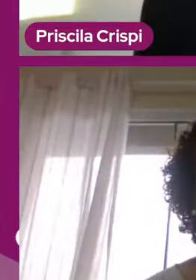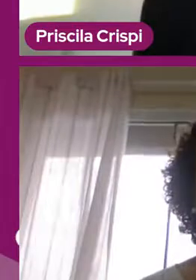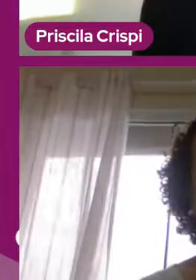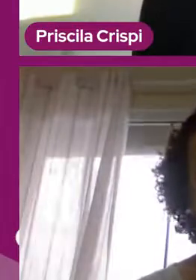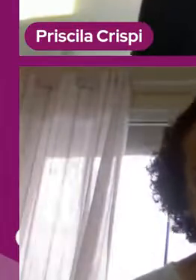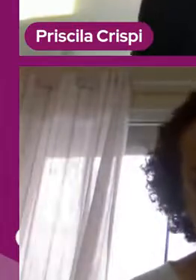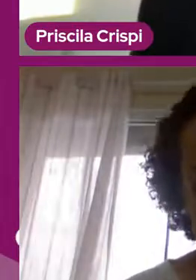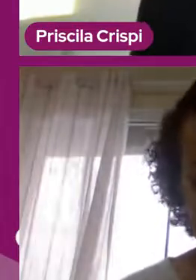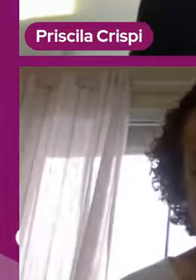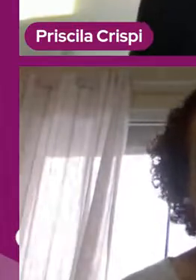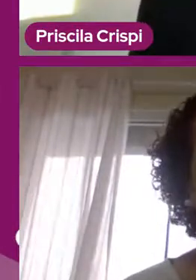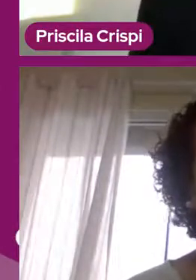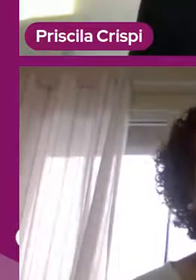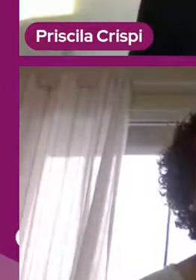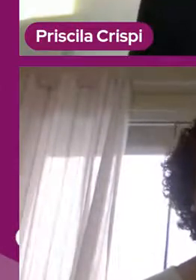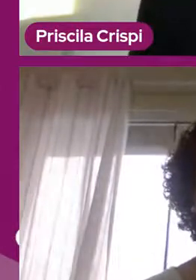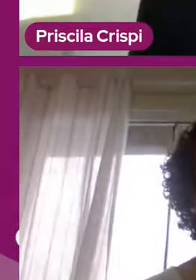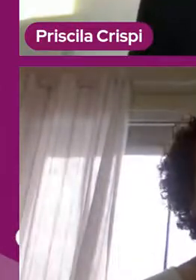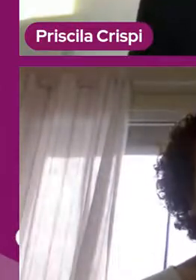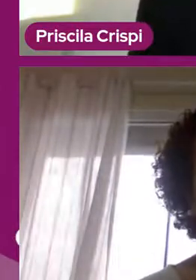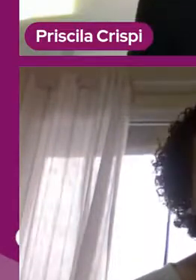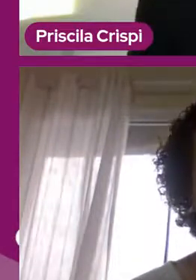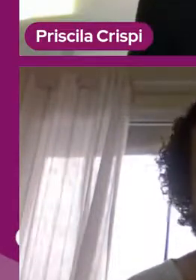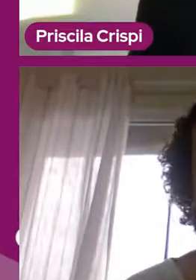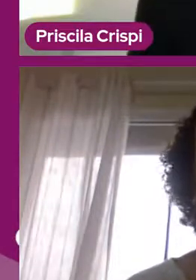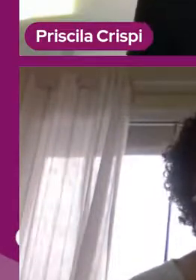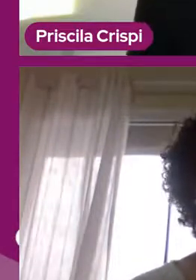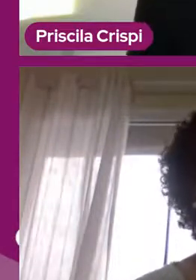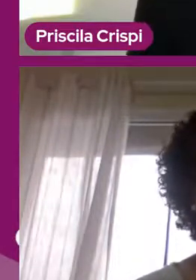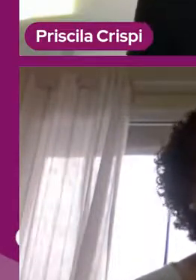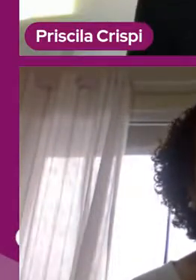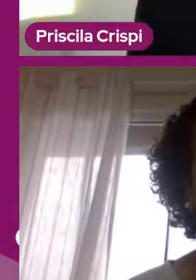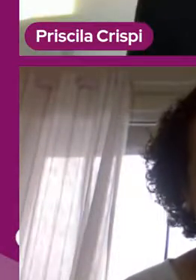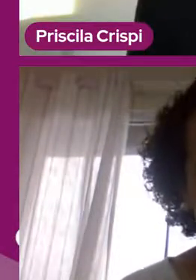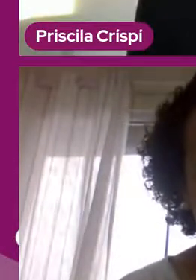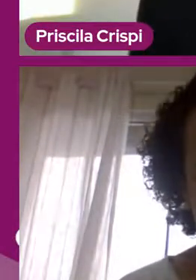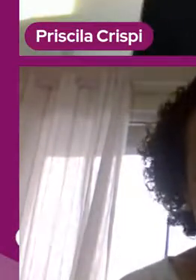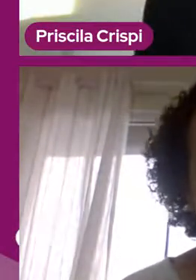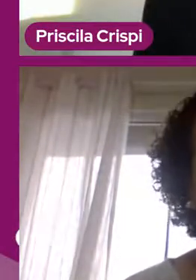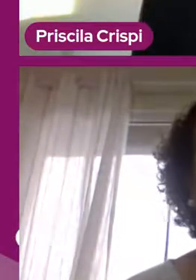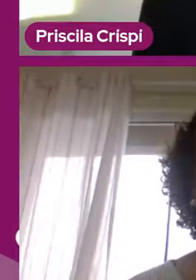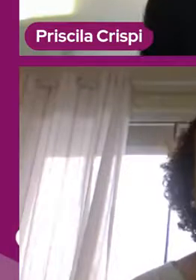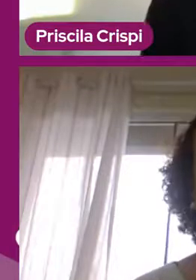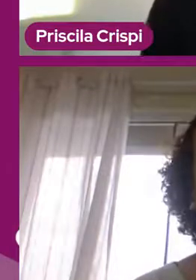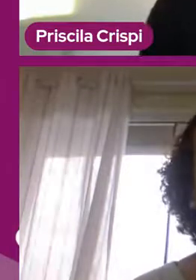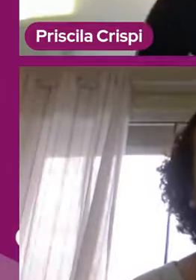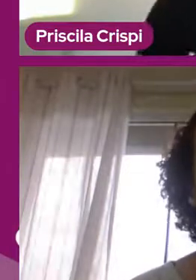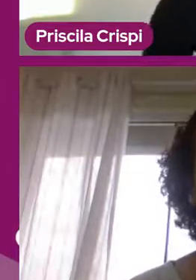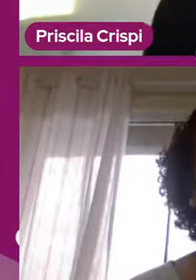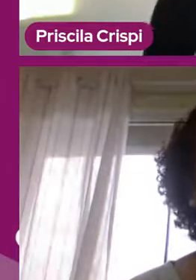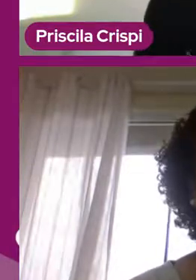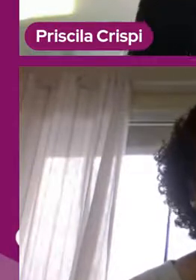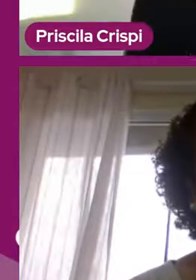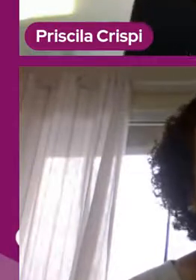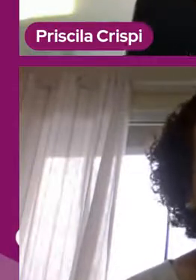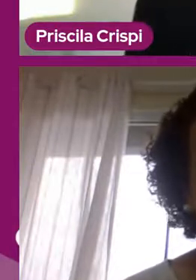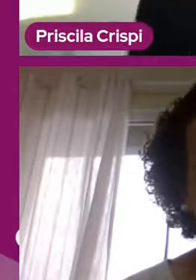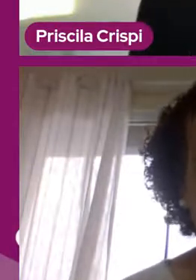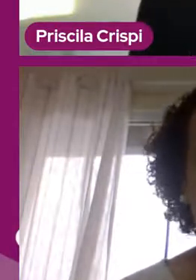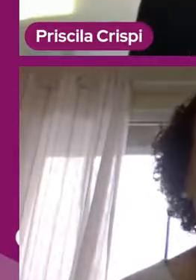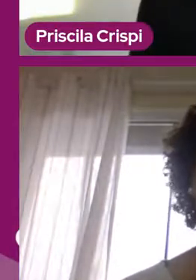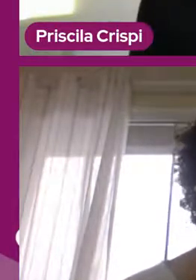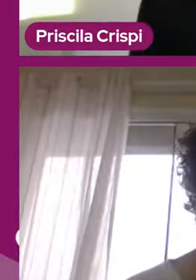característica rural, na cidade de Itapevi, chamada Escola Apecatu. Lá eu trabalho em dois